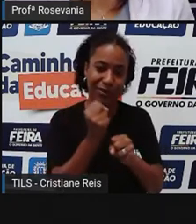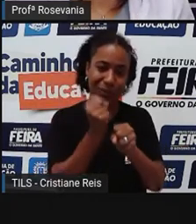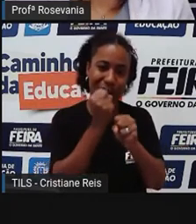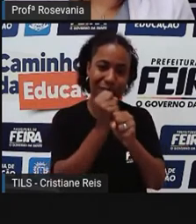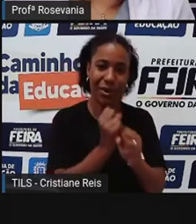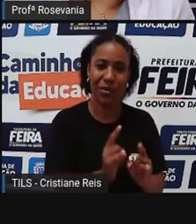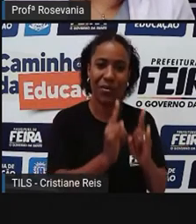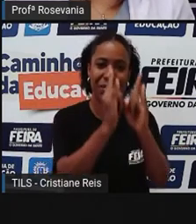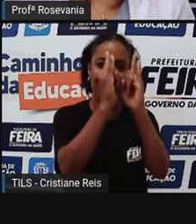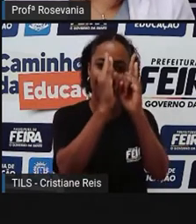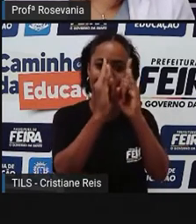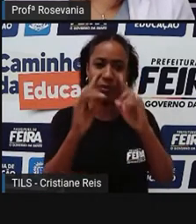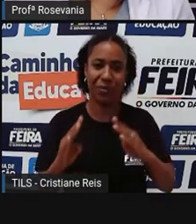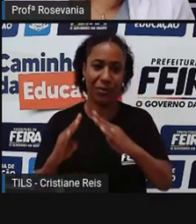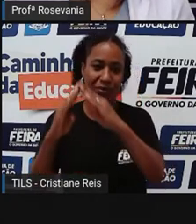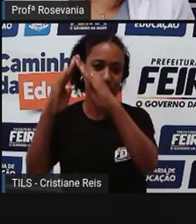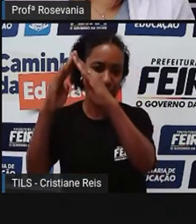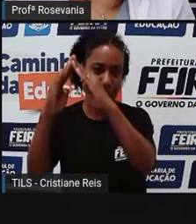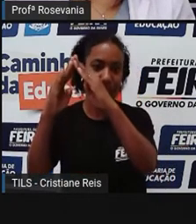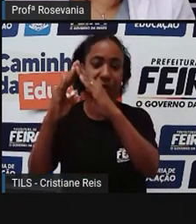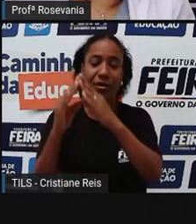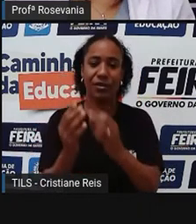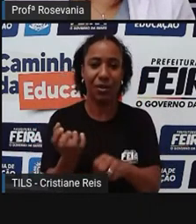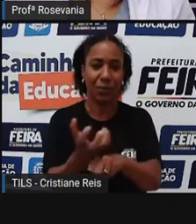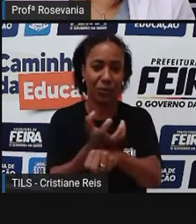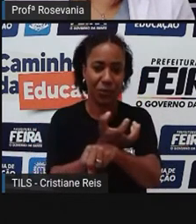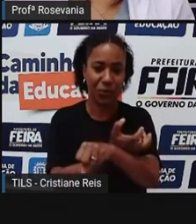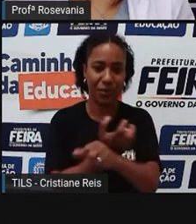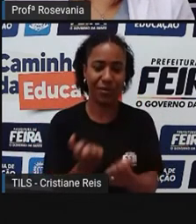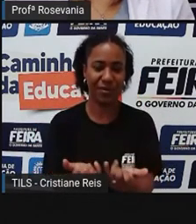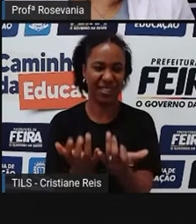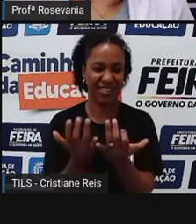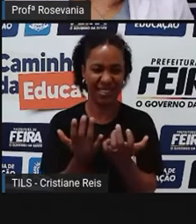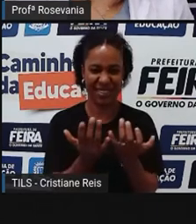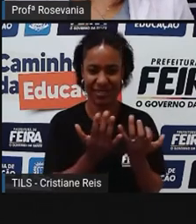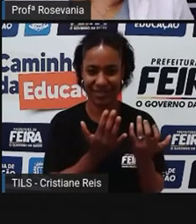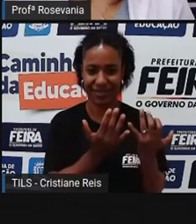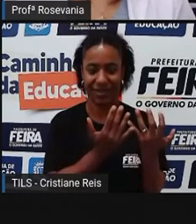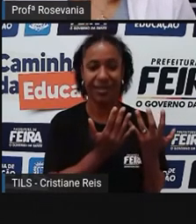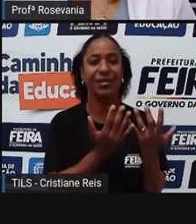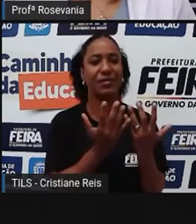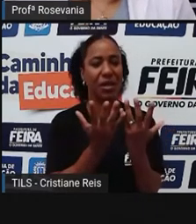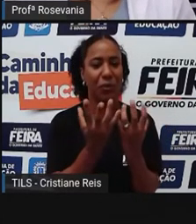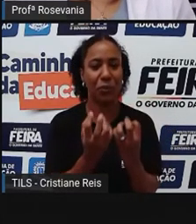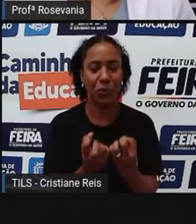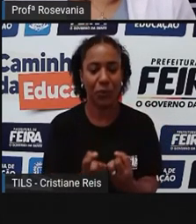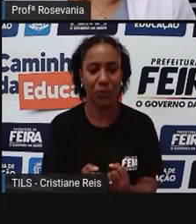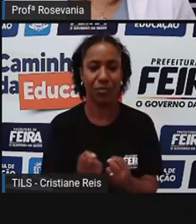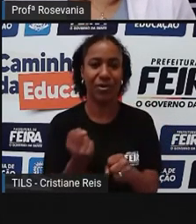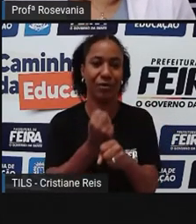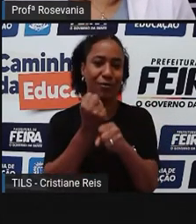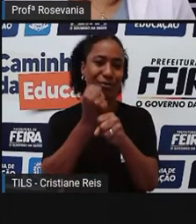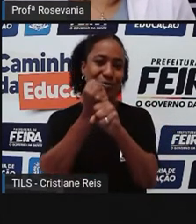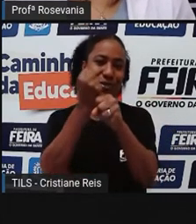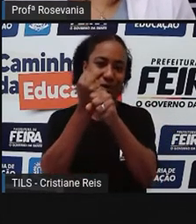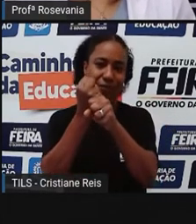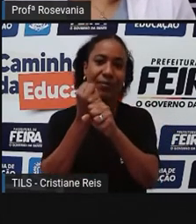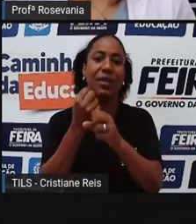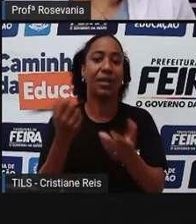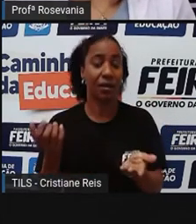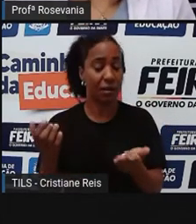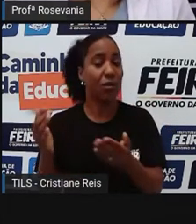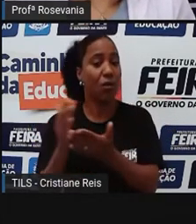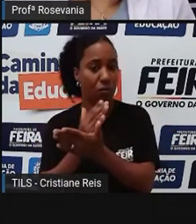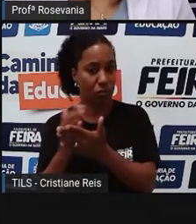vegetal. Vocês percebam, né, que são poucas ruas que são arborizadas, né, e também a maioria tudo é